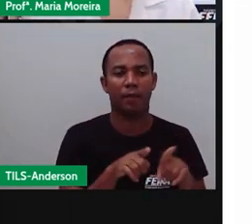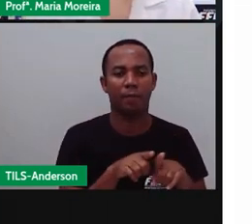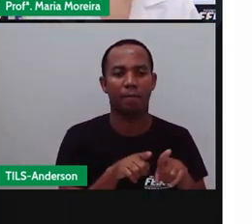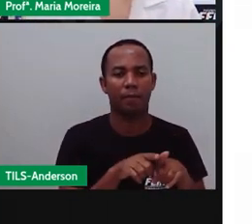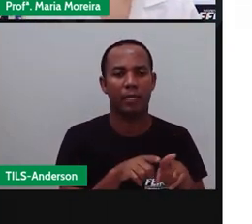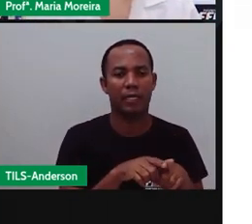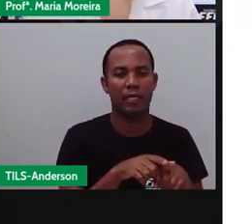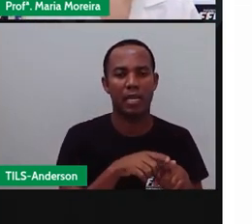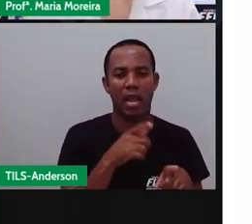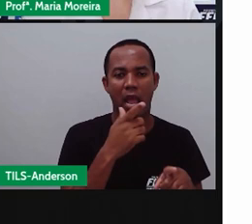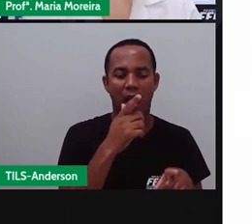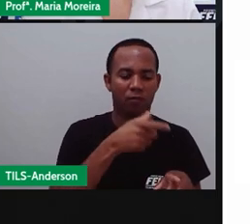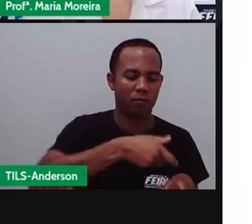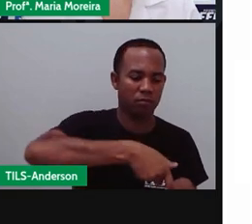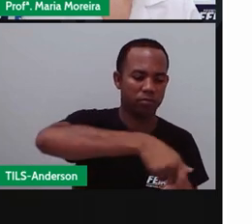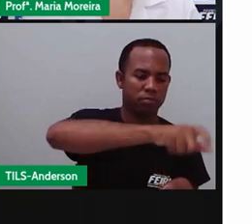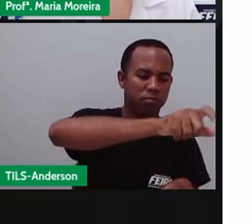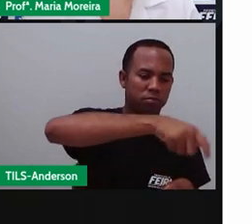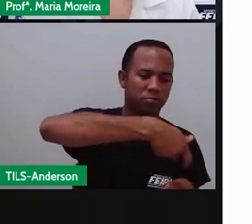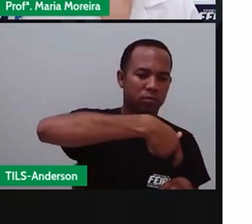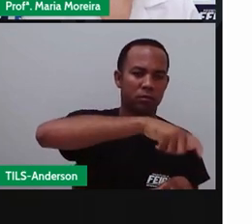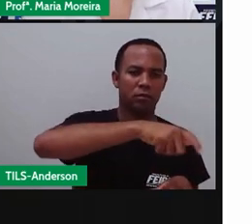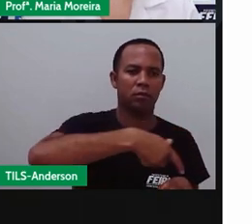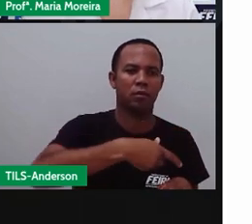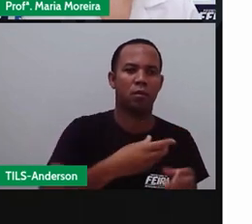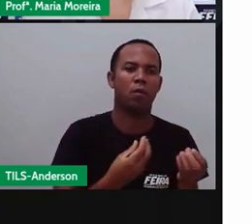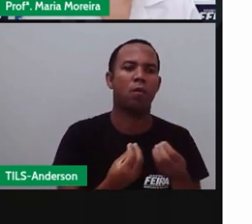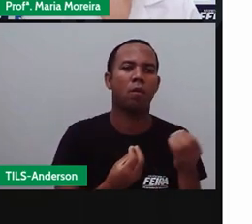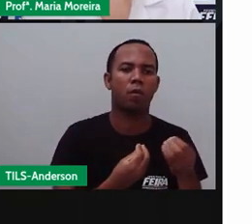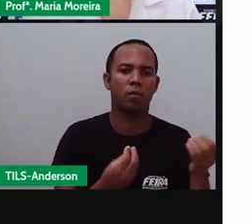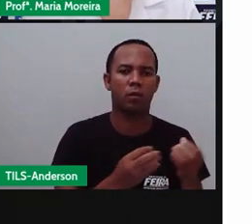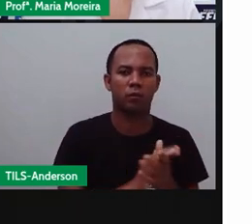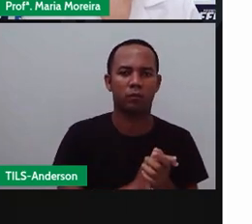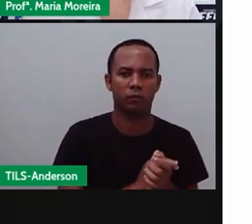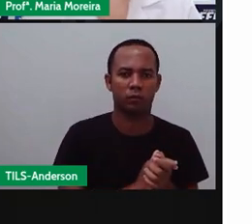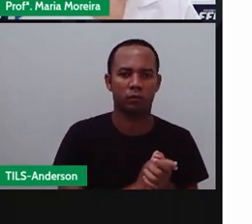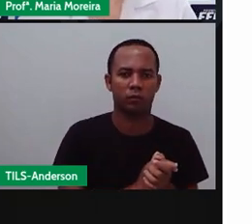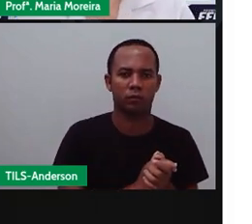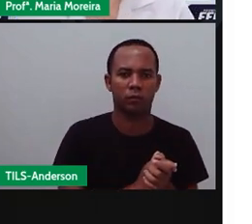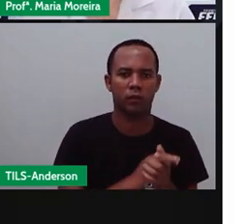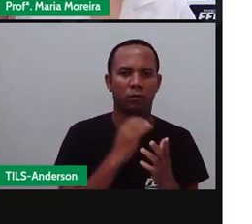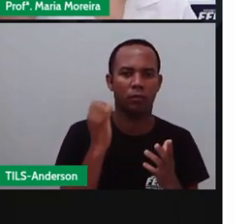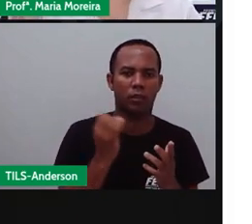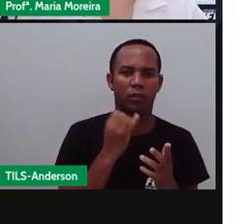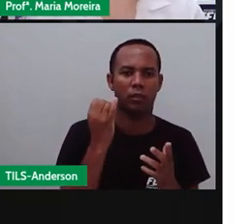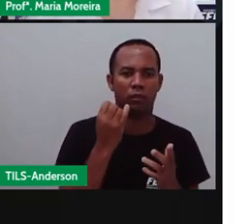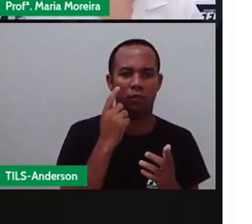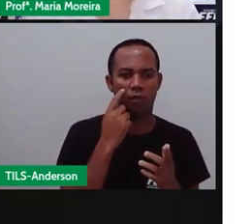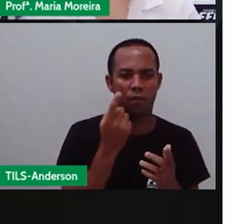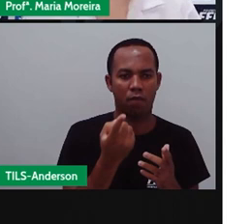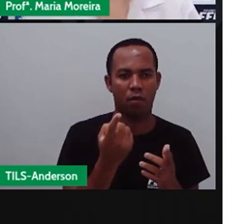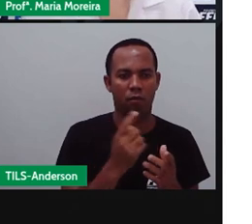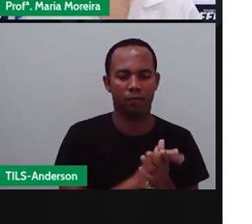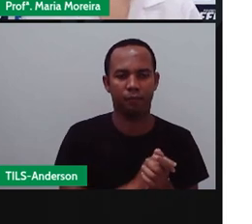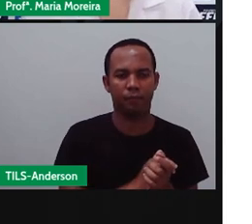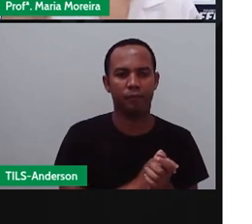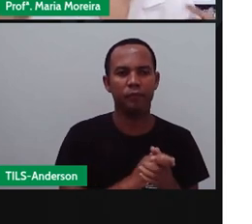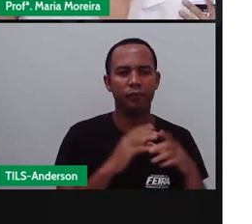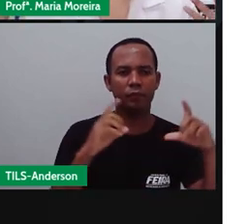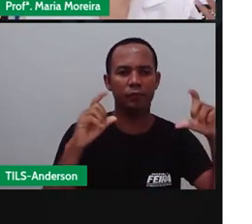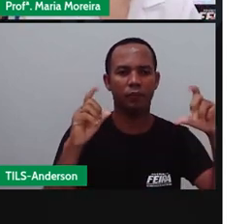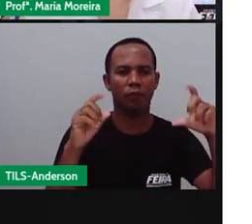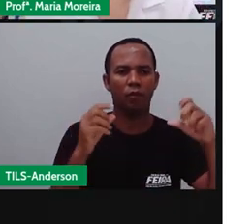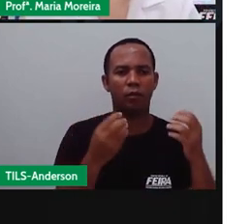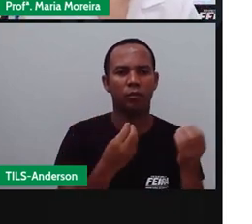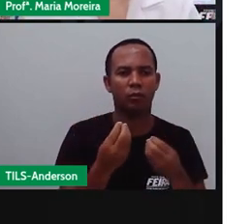Irrigação da plantação. Como assim irrigação da plantação, né? A irrigação da plantação é isso aí que gente tá vendo na imagem, é você